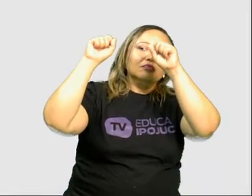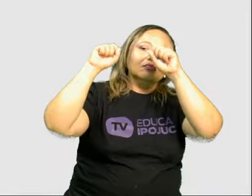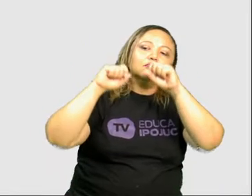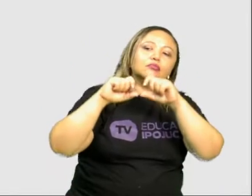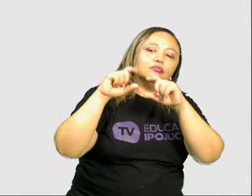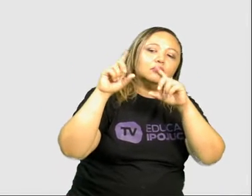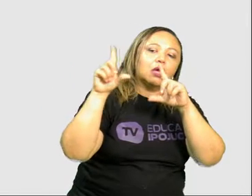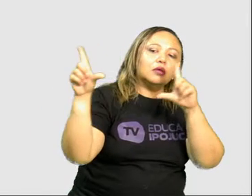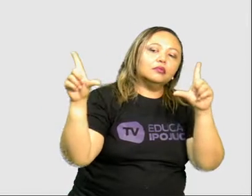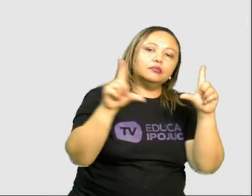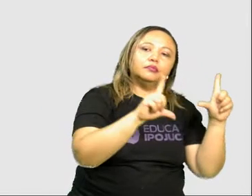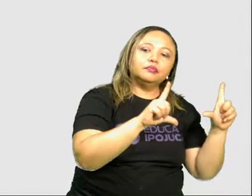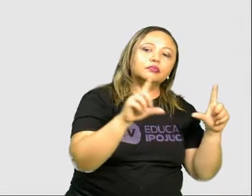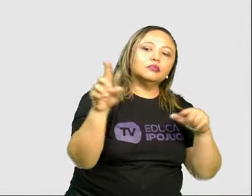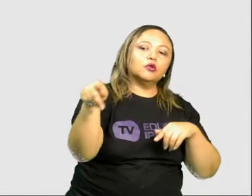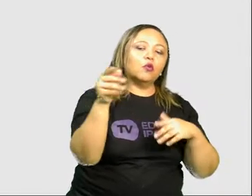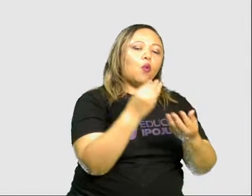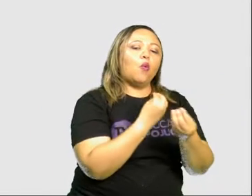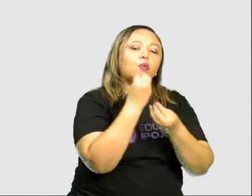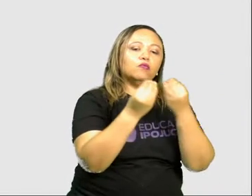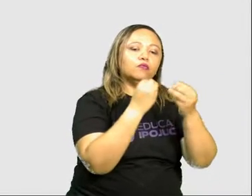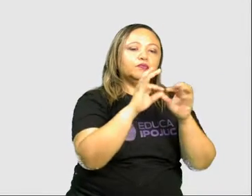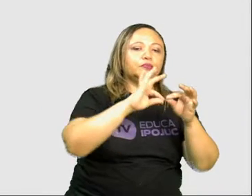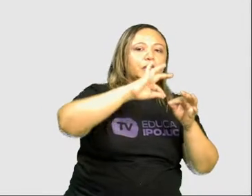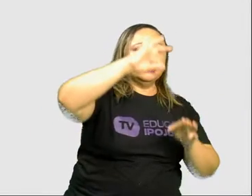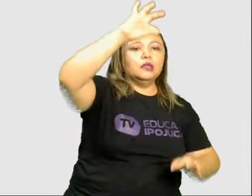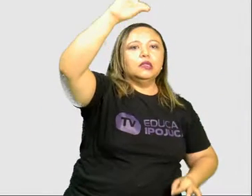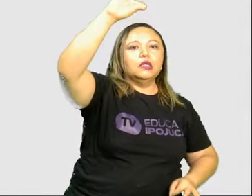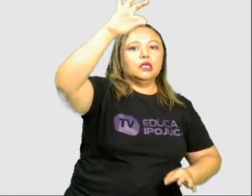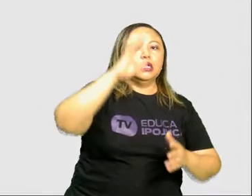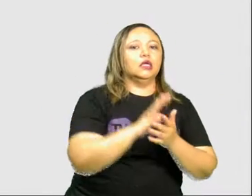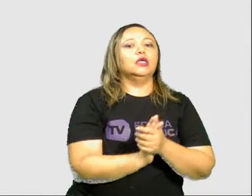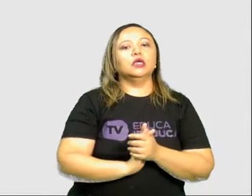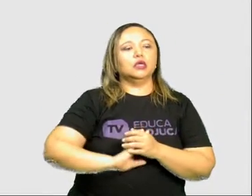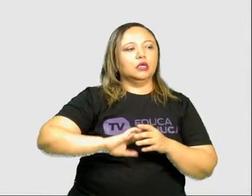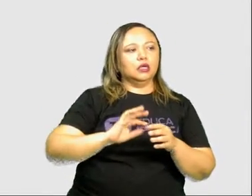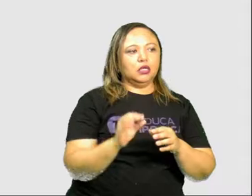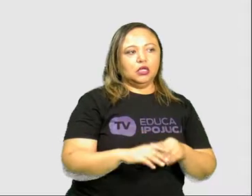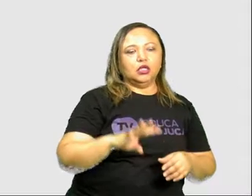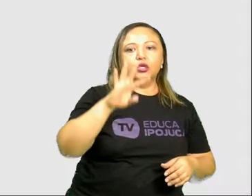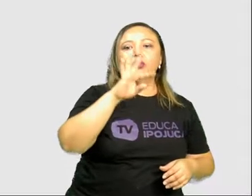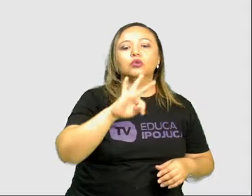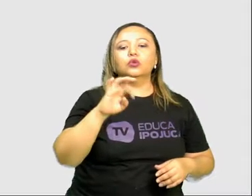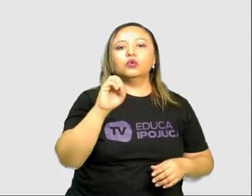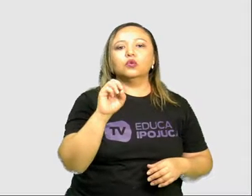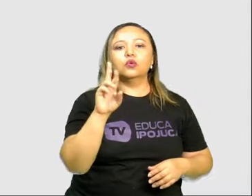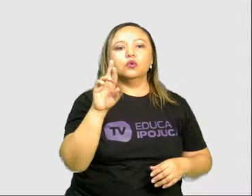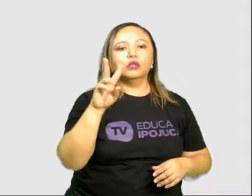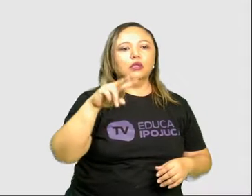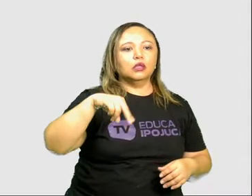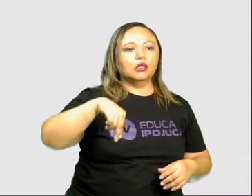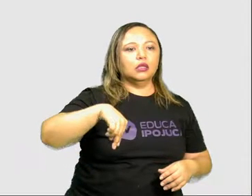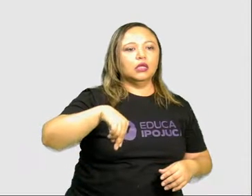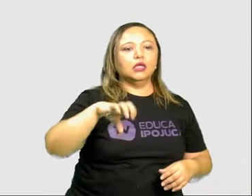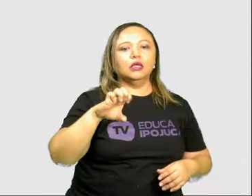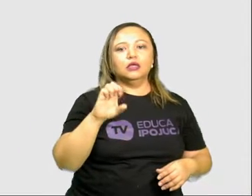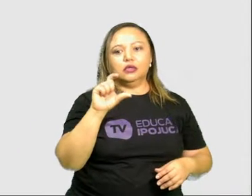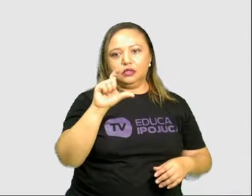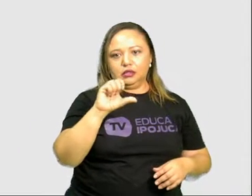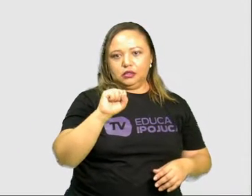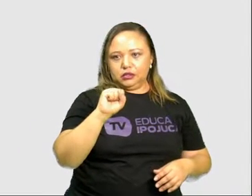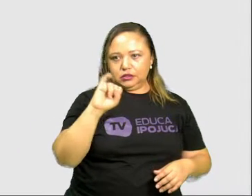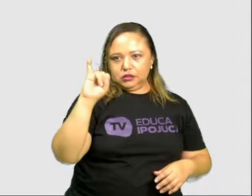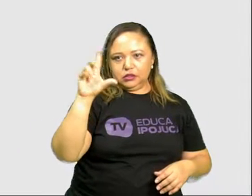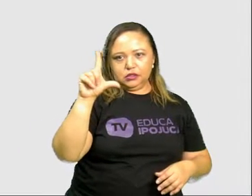linha do Tratado de Tordesilhas. Certo? Você pode ver que a parte leste, a parte do lado direito do mapa, ela já está